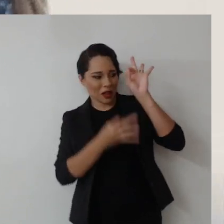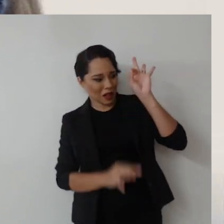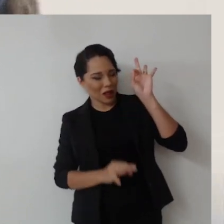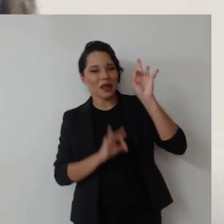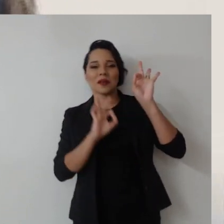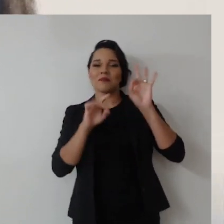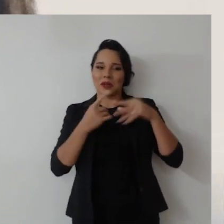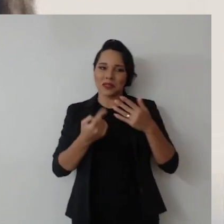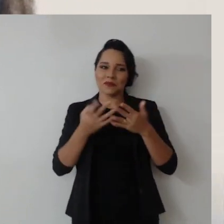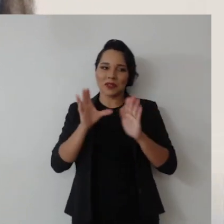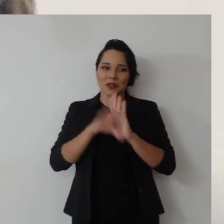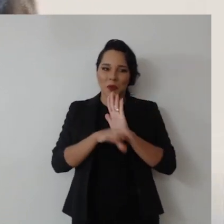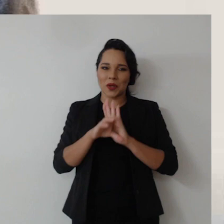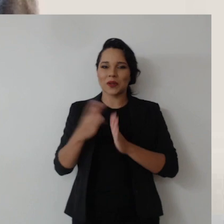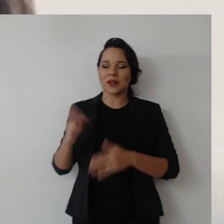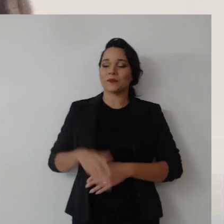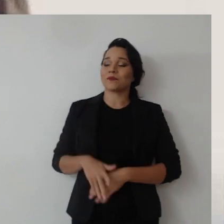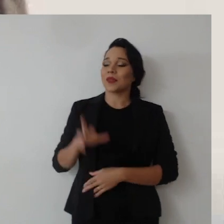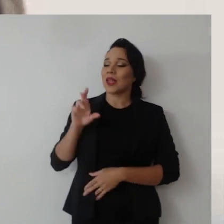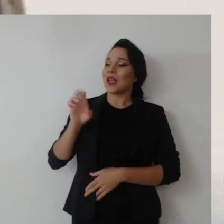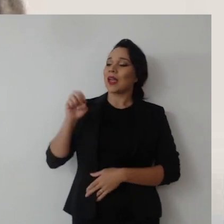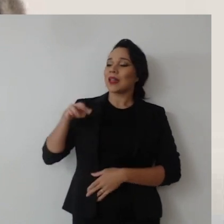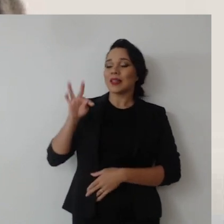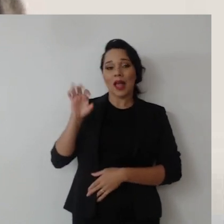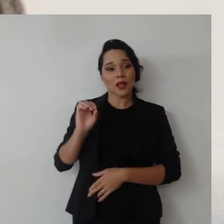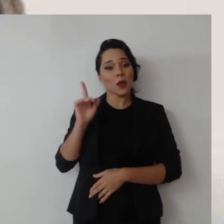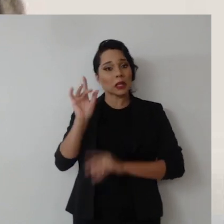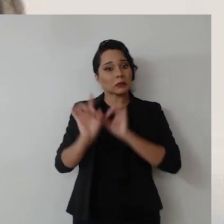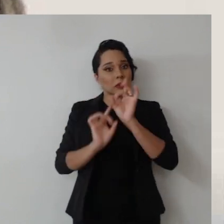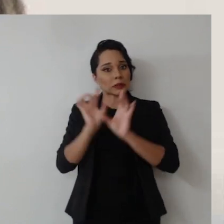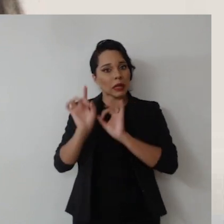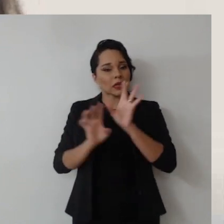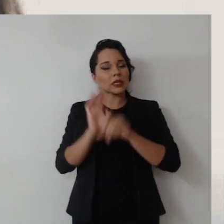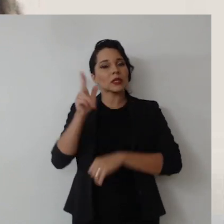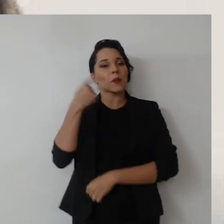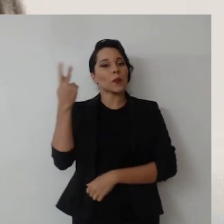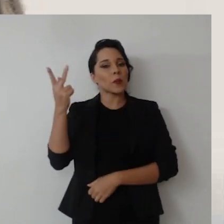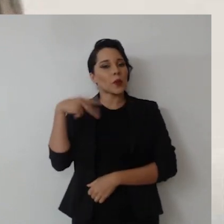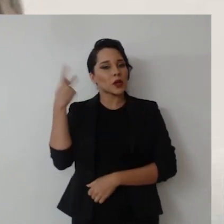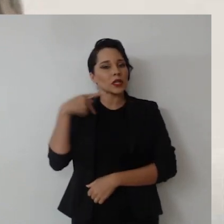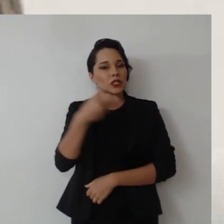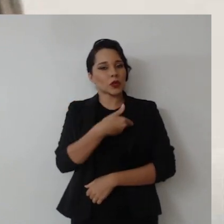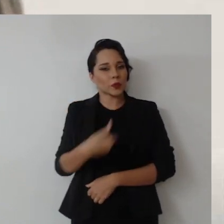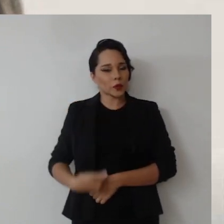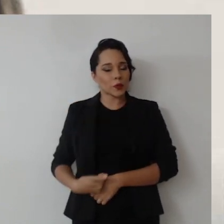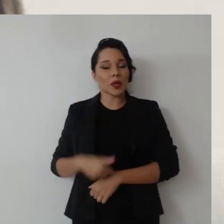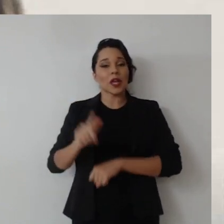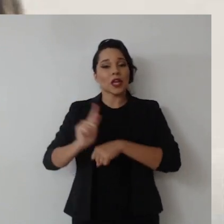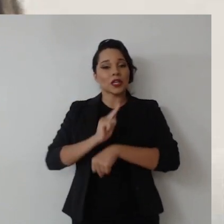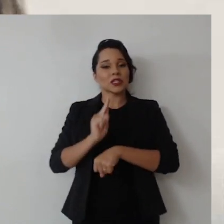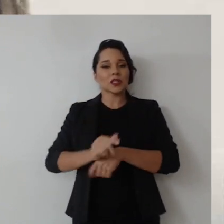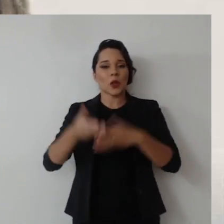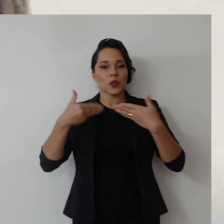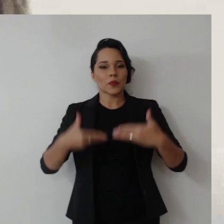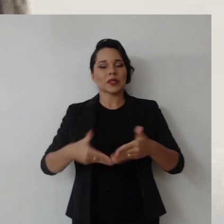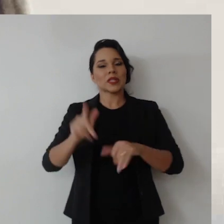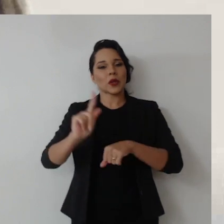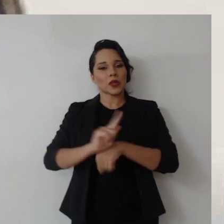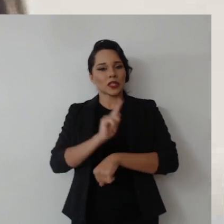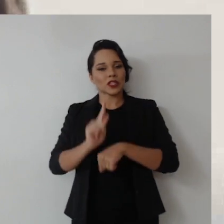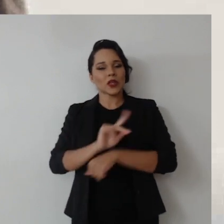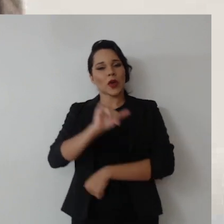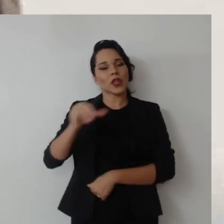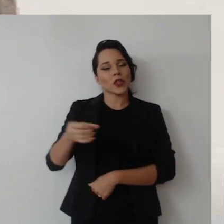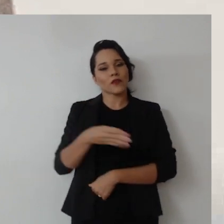tá, Renato? O Renato Kader é especialista em políticas públicas e gestão governamental do Ministério da